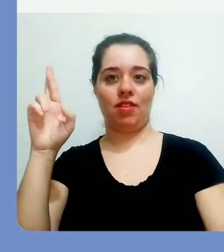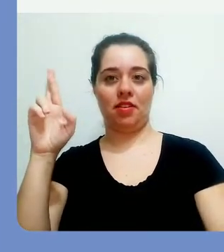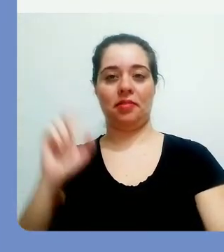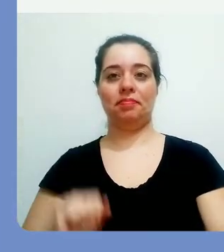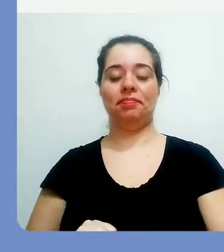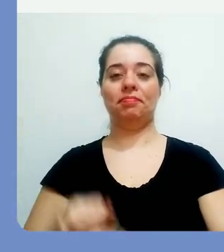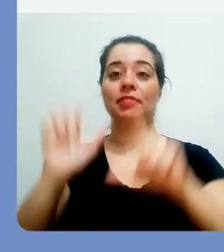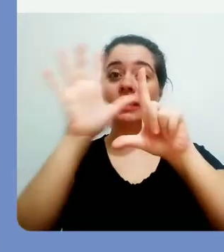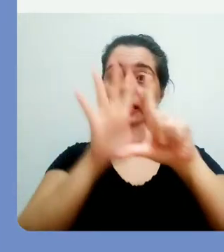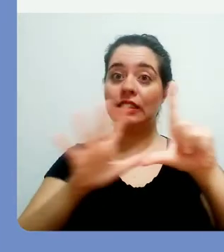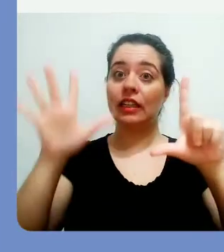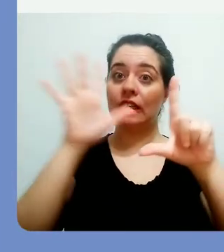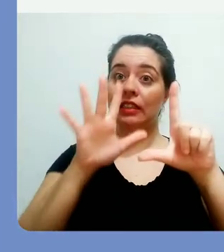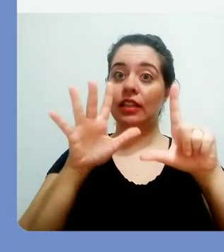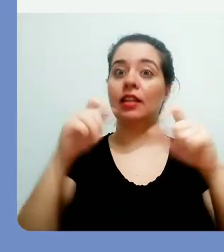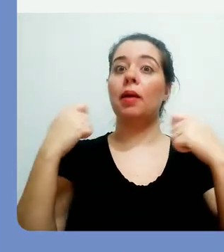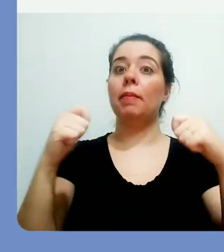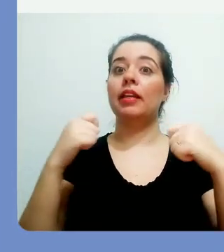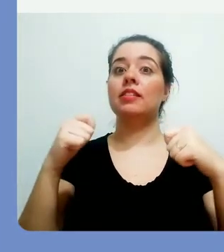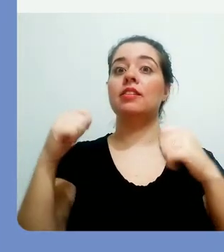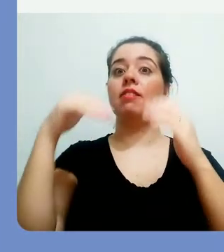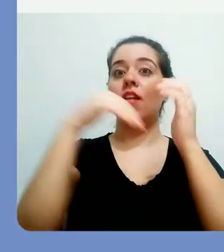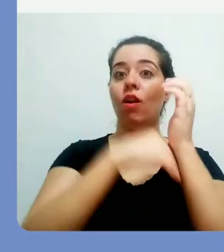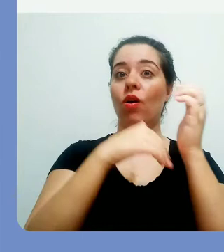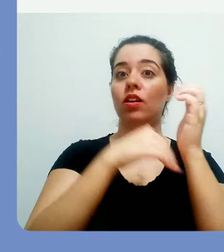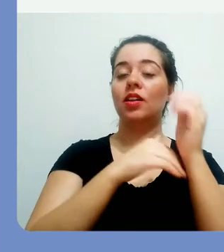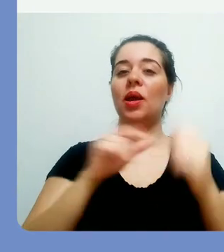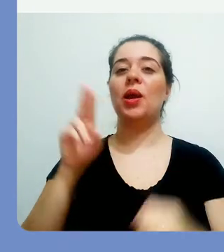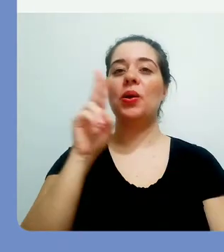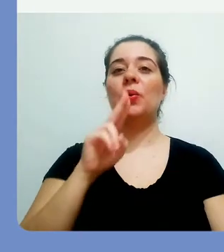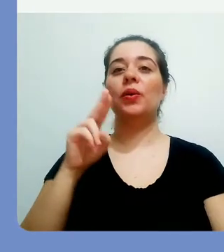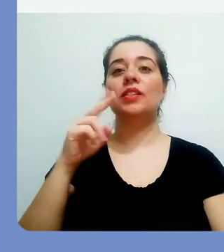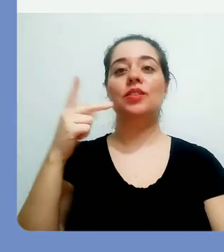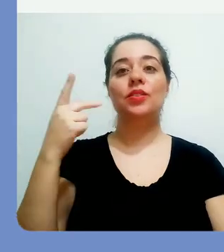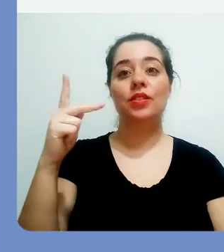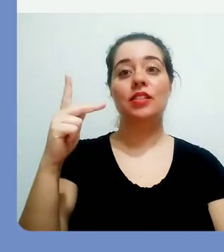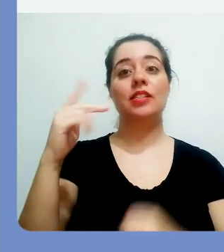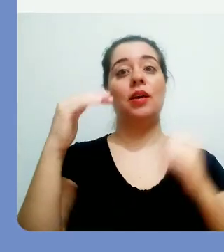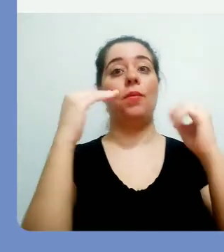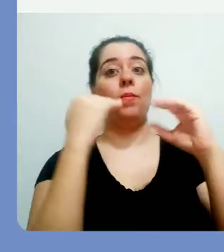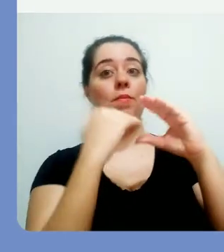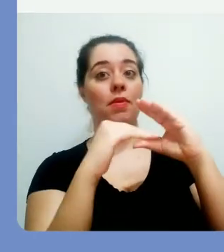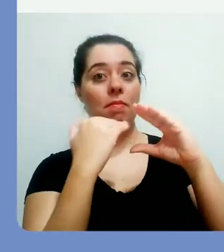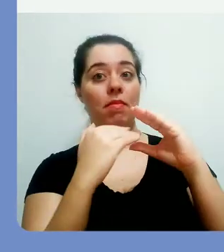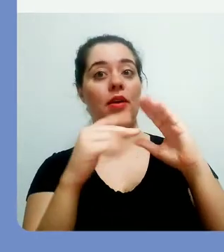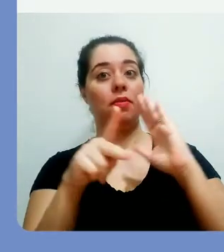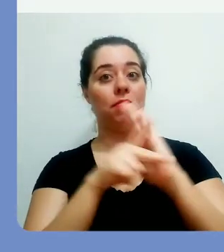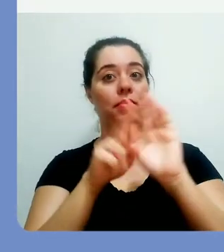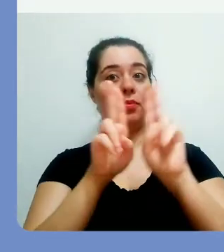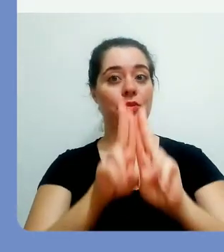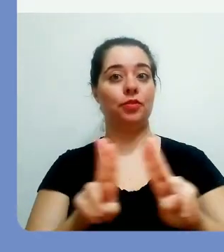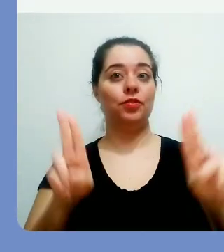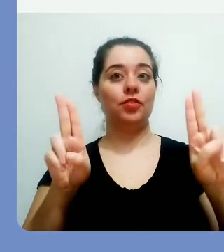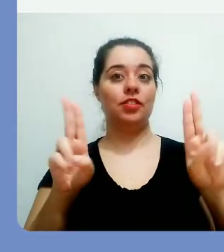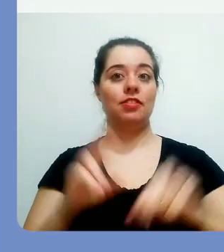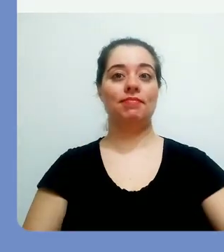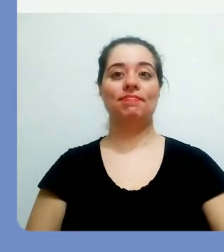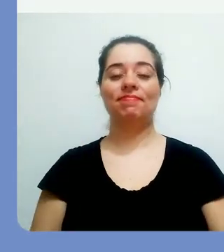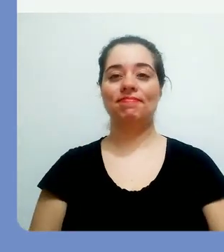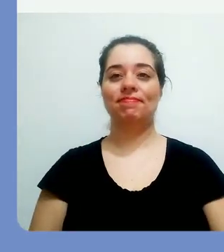Na tela de autenticação, você deve fazer o login utilizando o seu endereço de e-mail institucional.